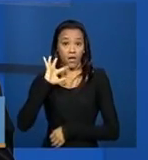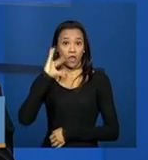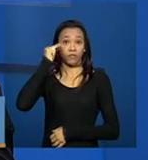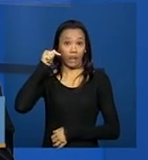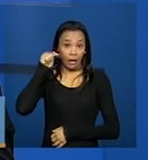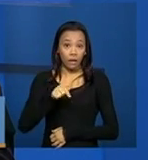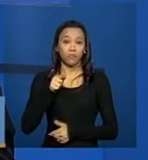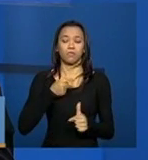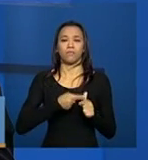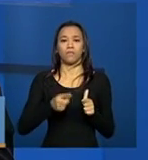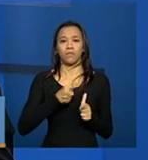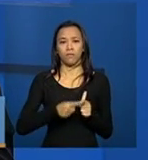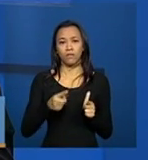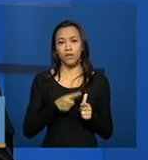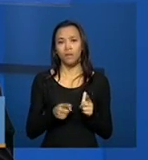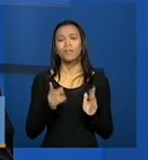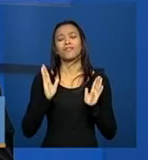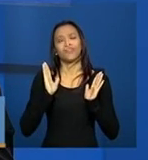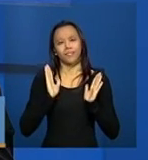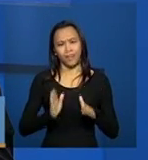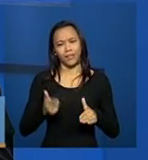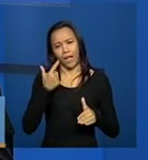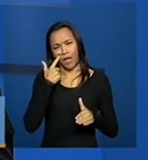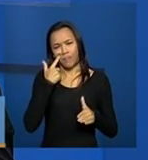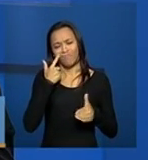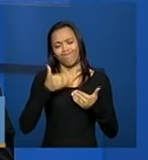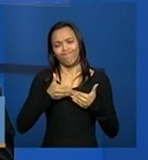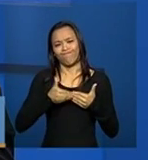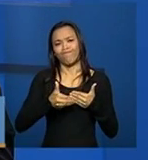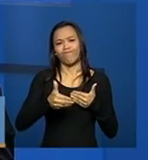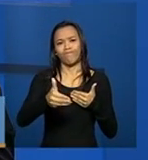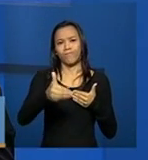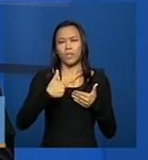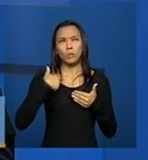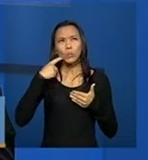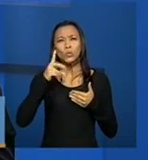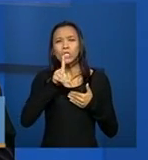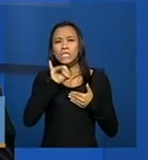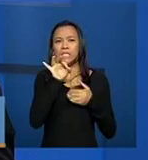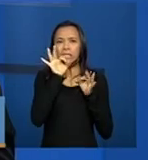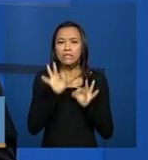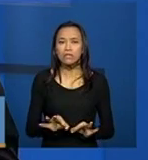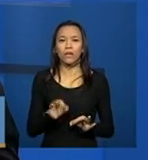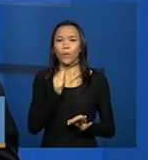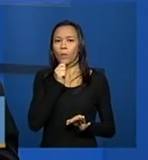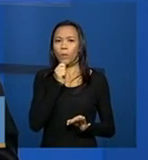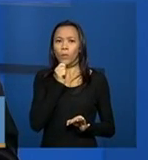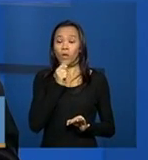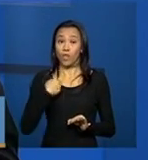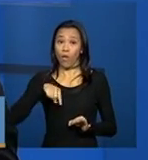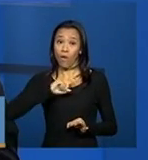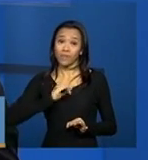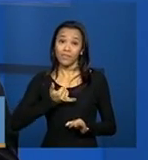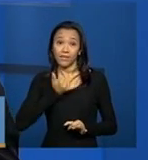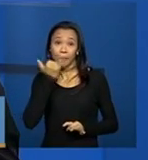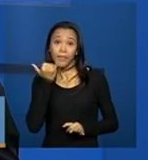e isso já está previsto, provavelmente, eu não tenho uma data ainda, porque a gente depende de um outro setor do Ministério para